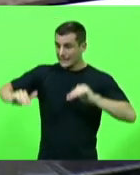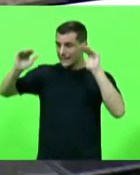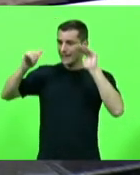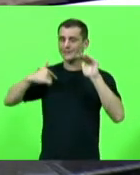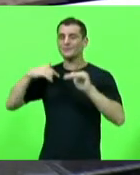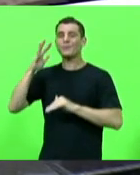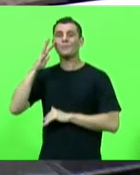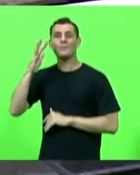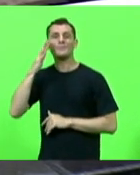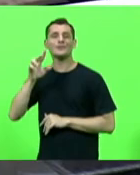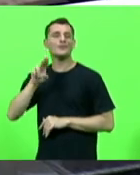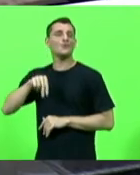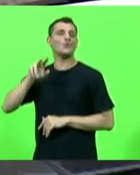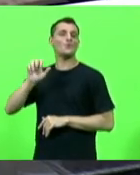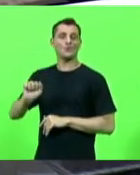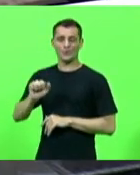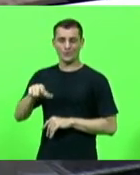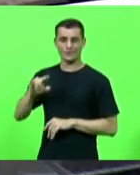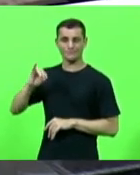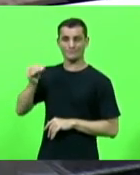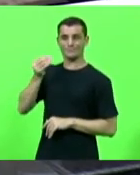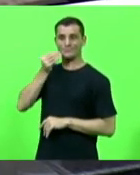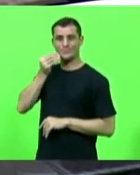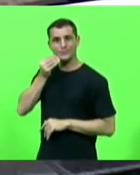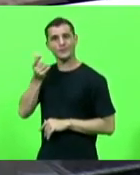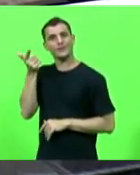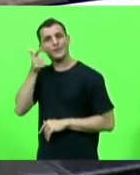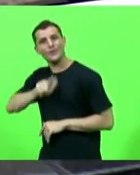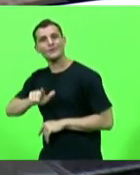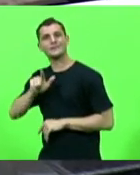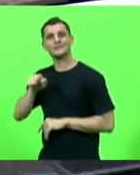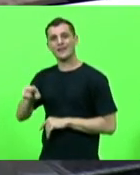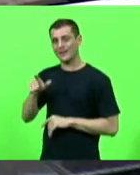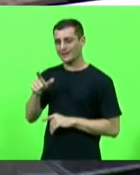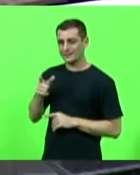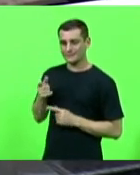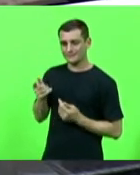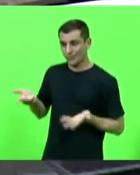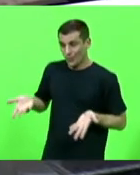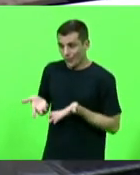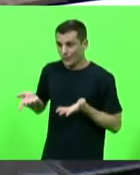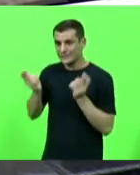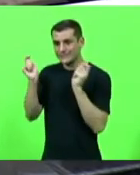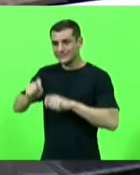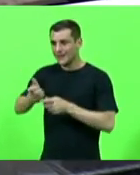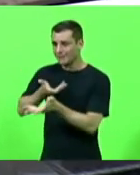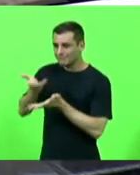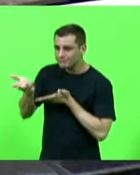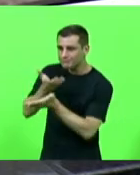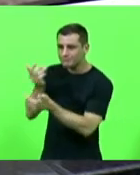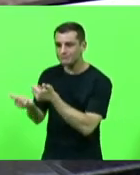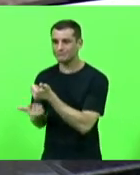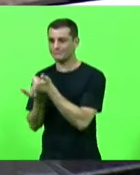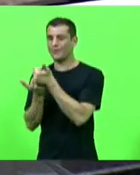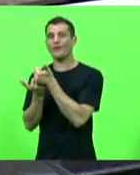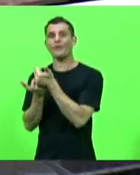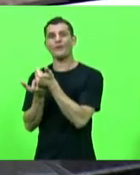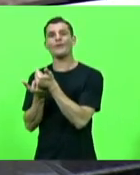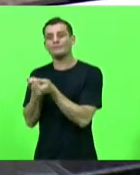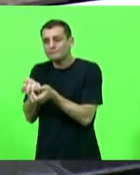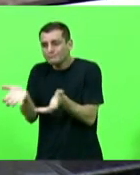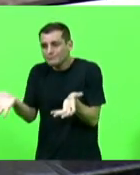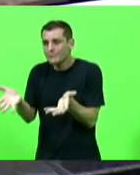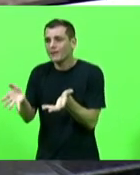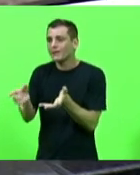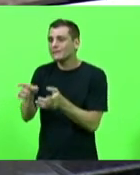oportunidade de dar essa minha singela parcela de cooperação e contribuir com dezenas